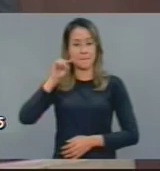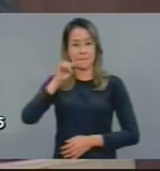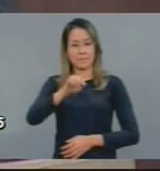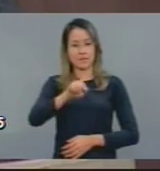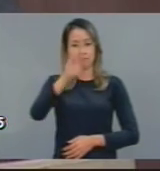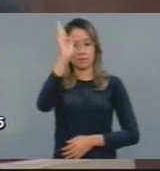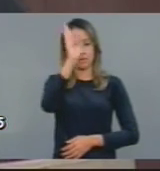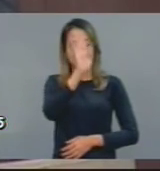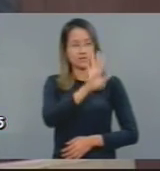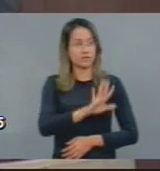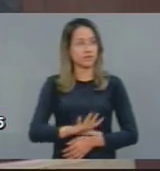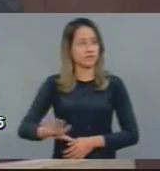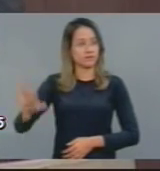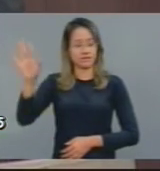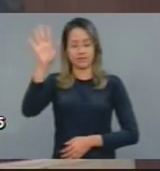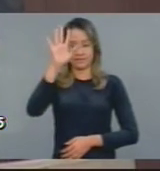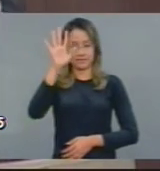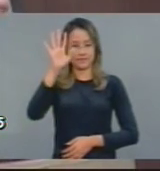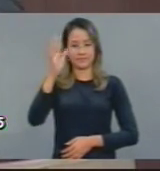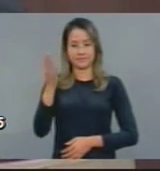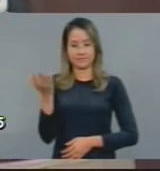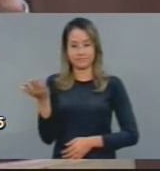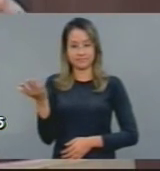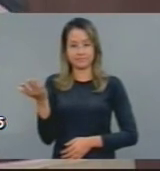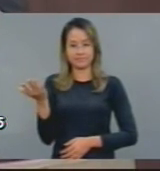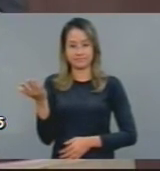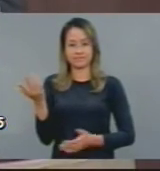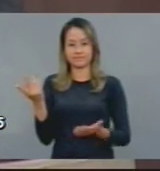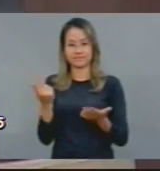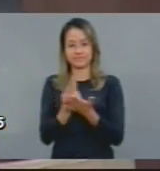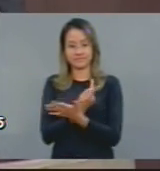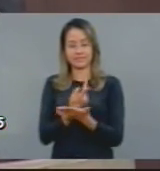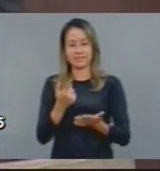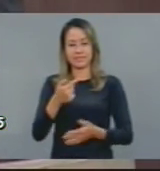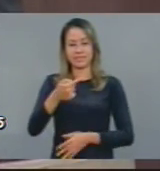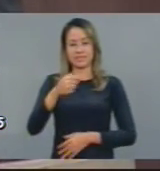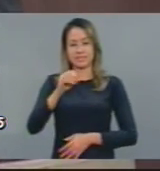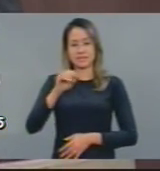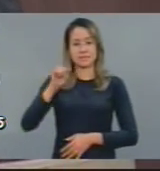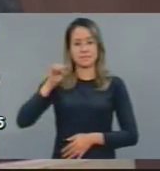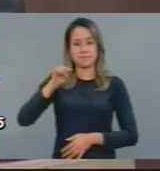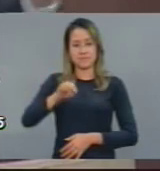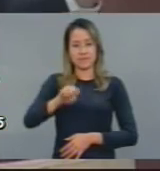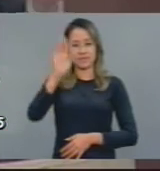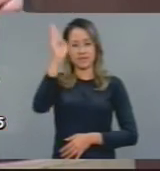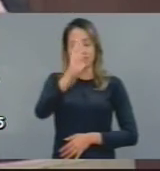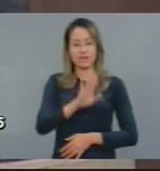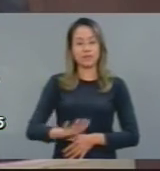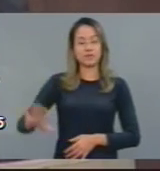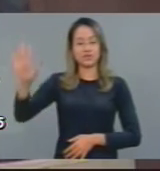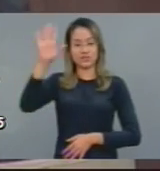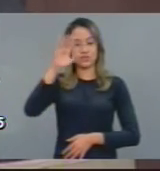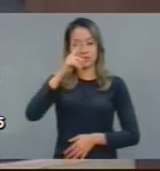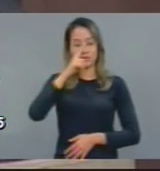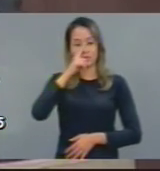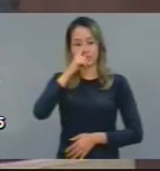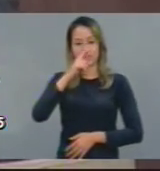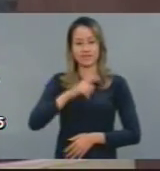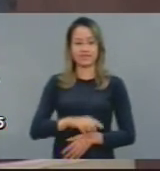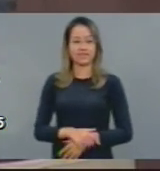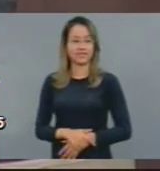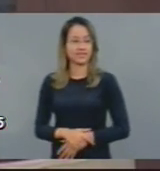rentistas, donos de banco, tem ações em banco. 70 mil brasileiros, não mais que isso, cabe no estádio. São